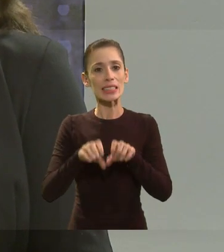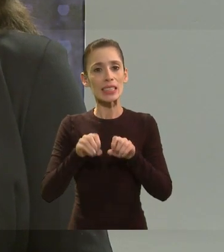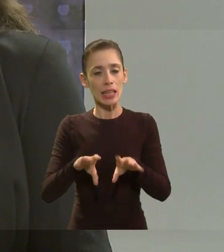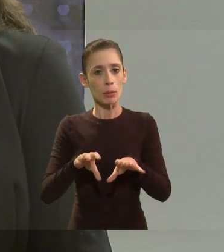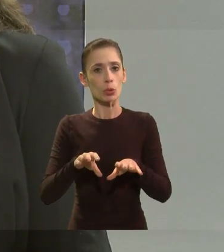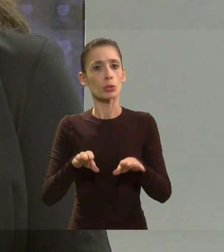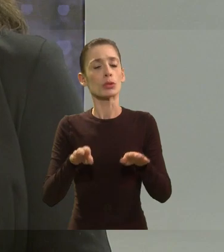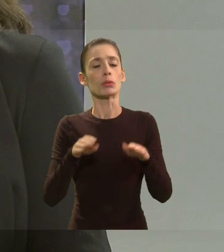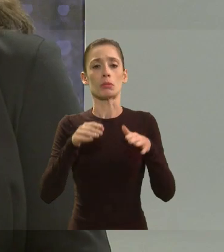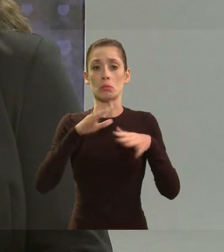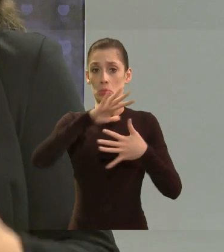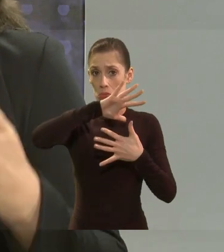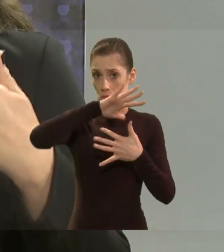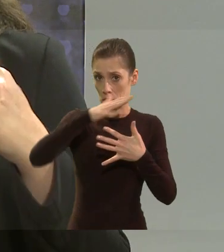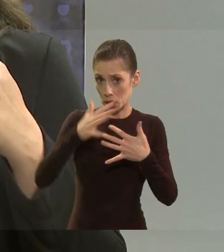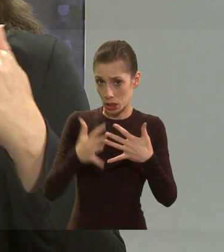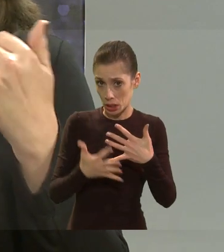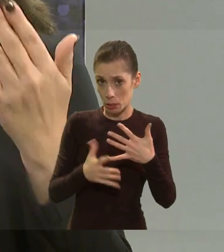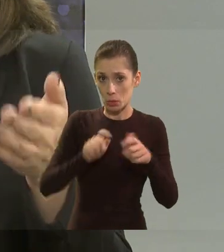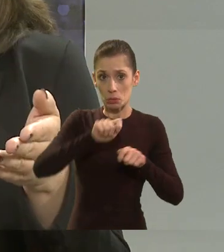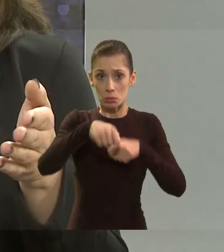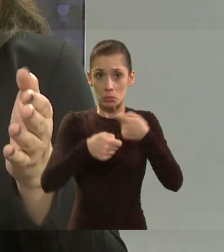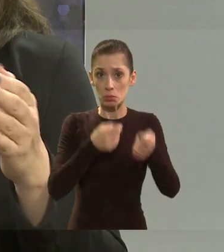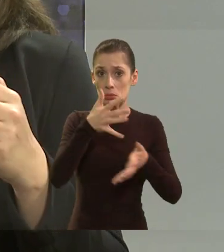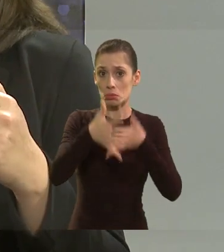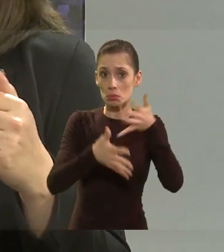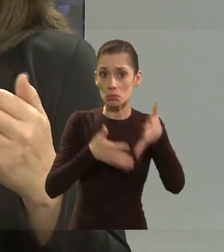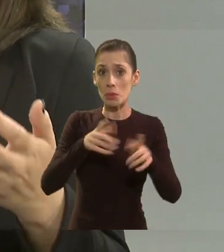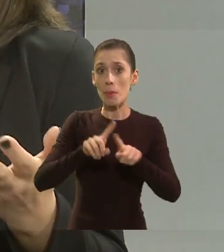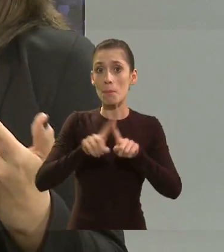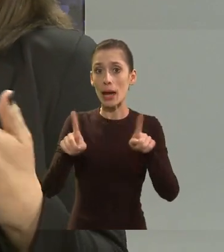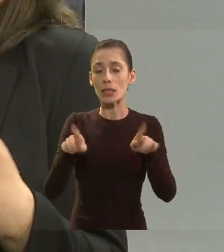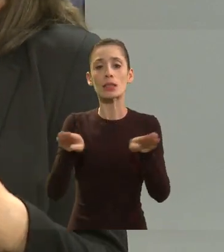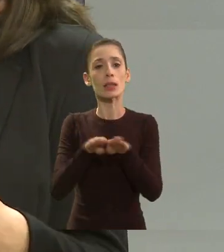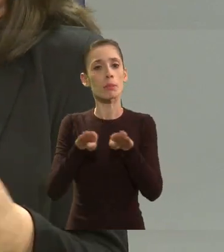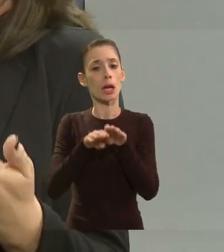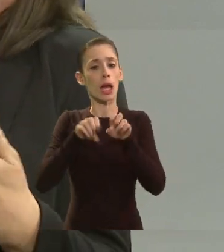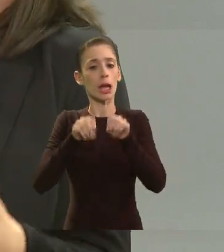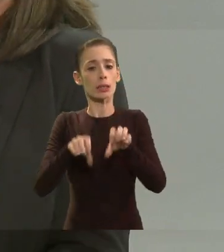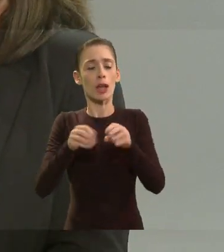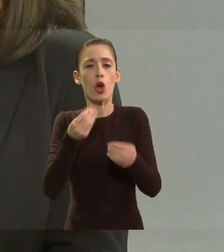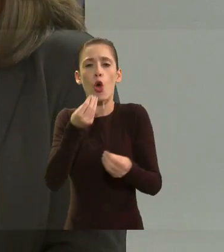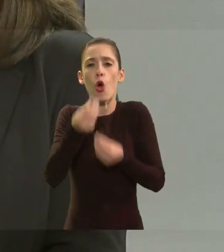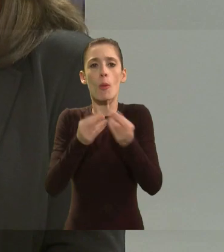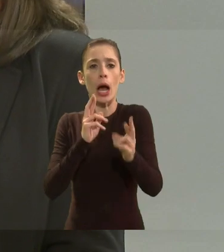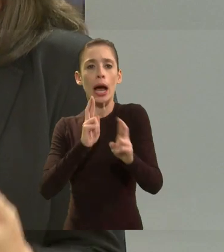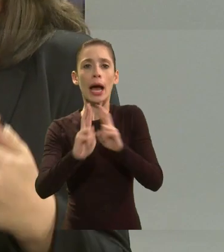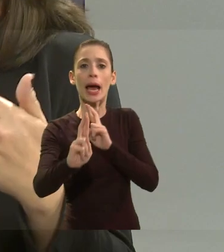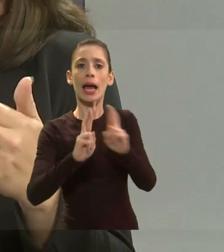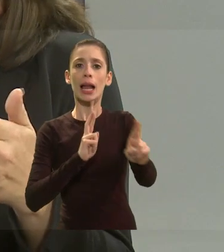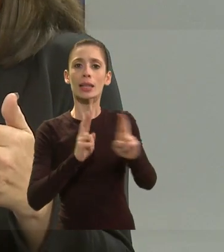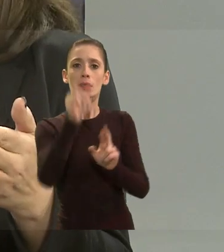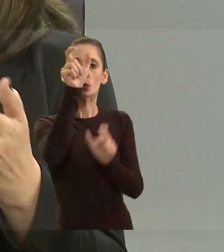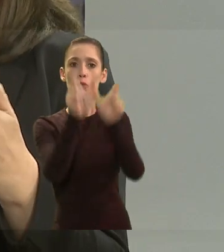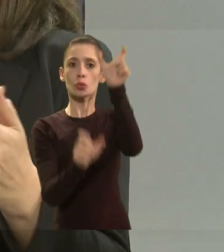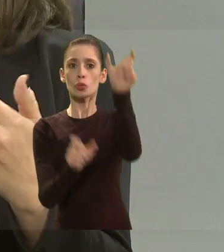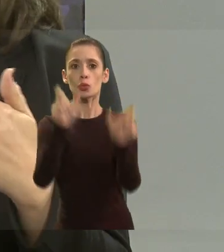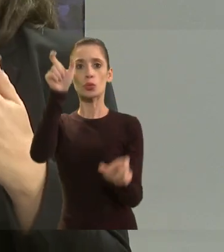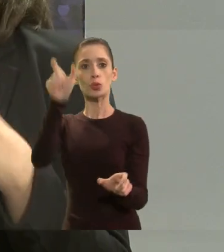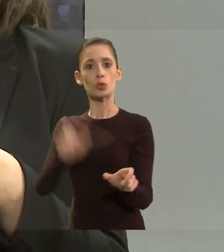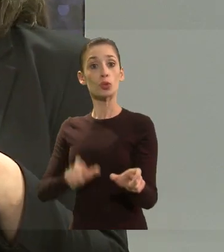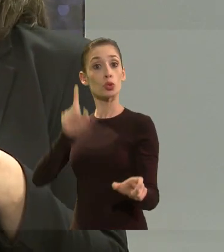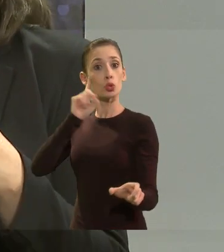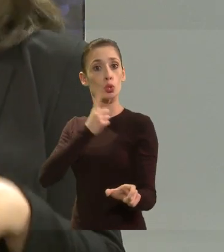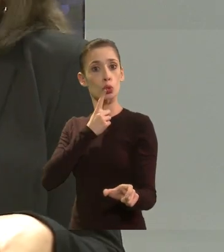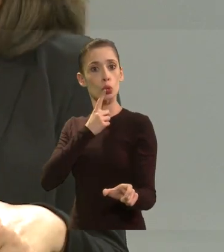só a questão da língua não ensina só a língua de sinais mas a questão de como se relacionar com o sujeito surdo e como perceber que